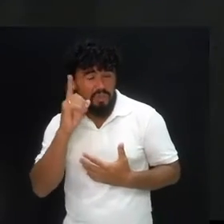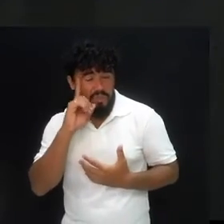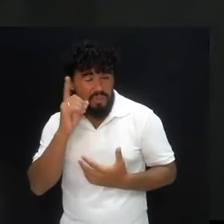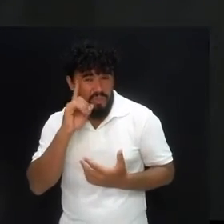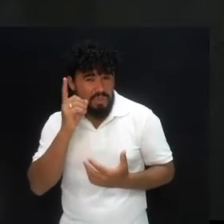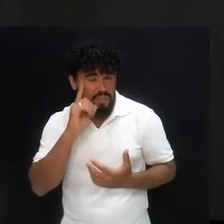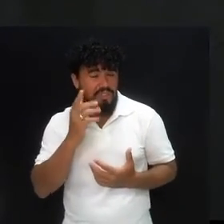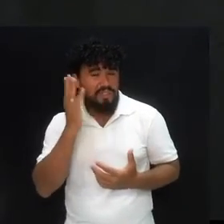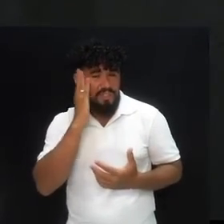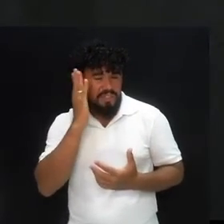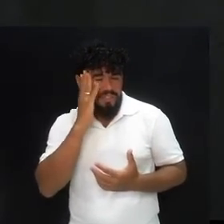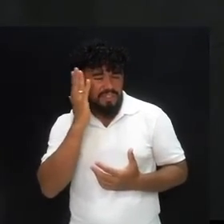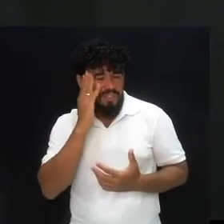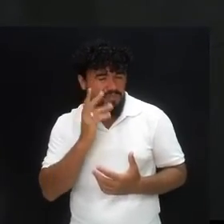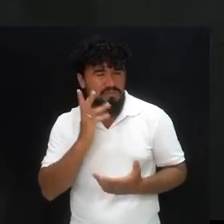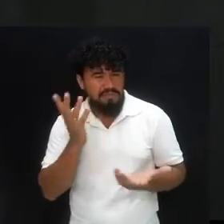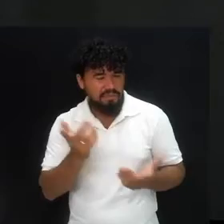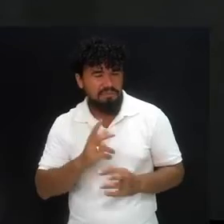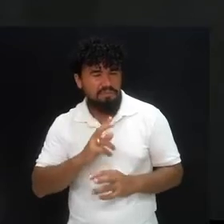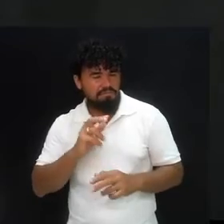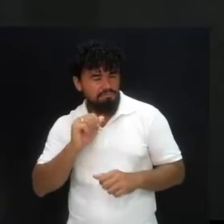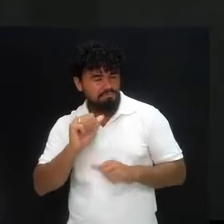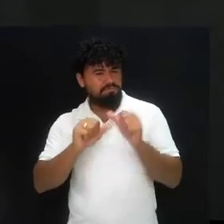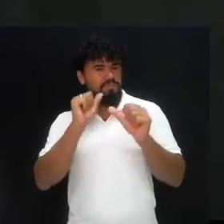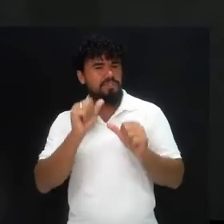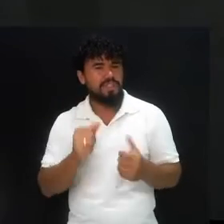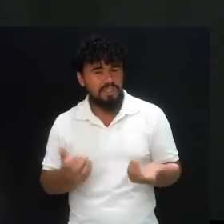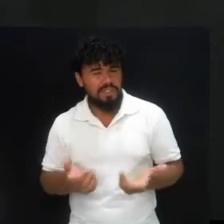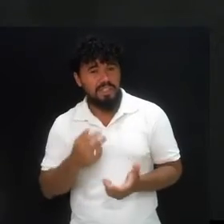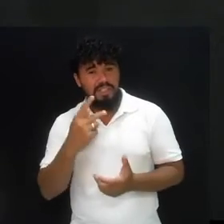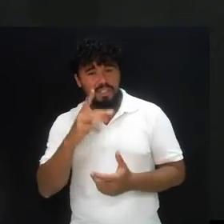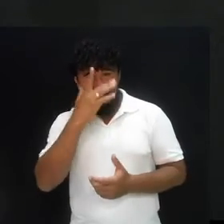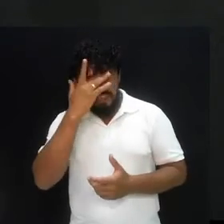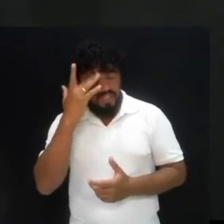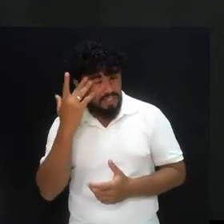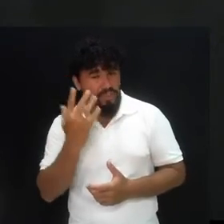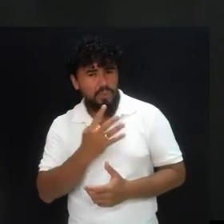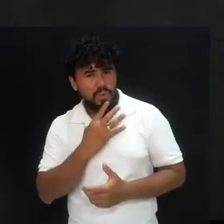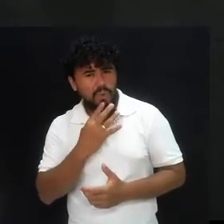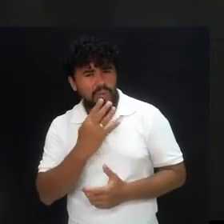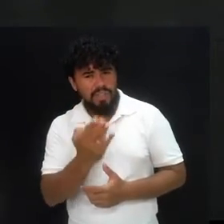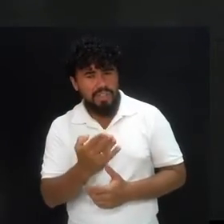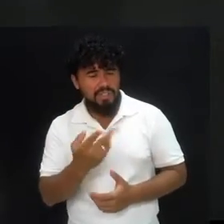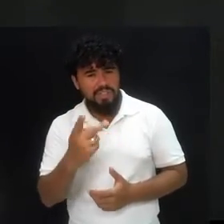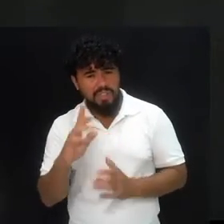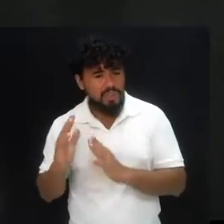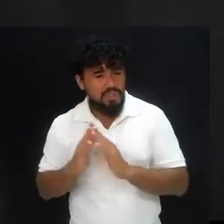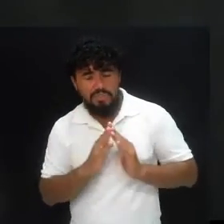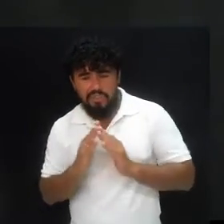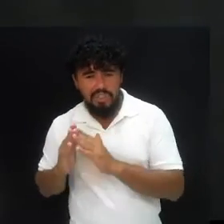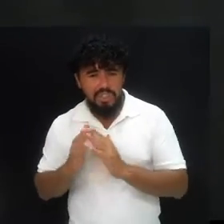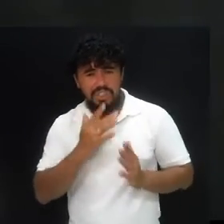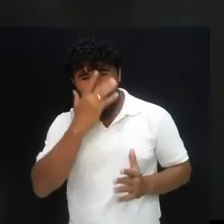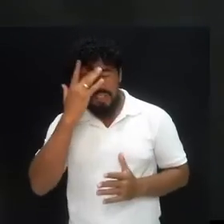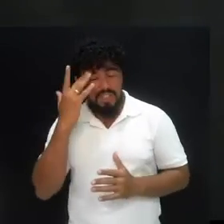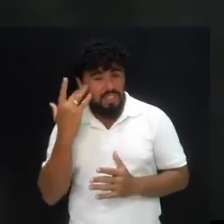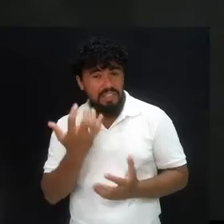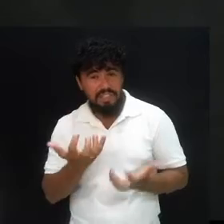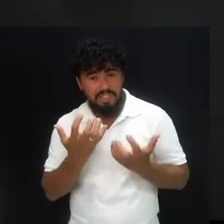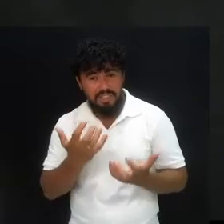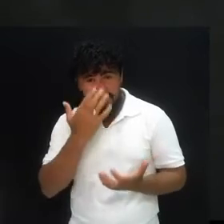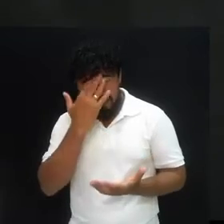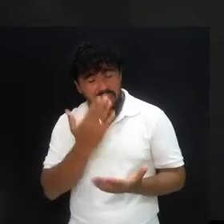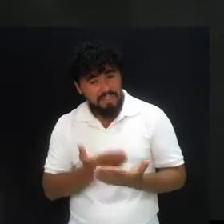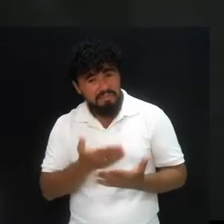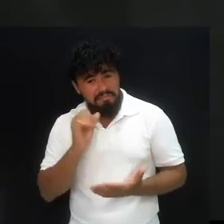dia, saiba que isso vai fazer toda a diferença diante dos seus seguidores, diante das pessoas que te conhecem, diante dos teus vizinhos, diante das pessoas que querem